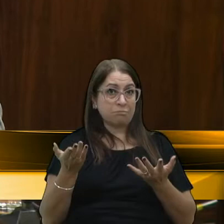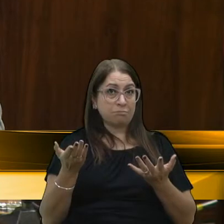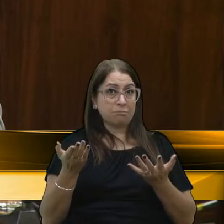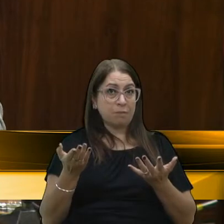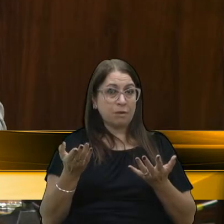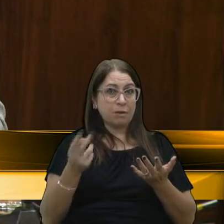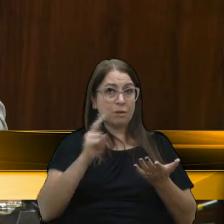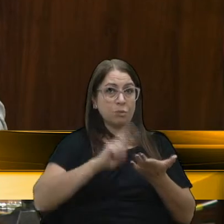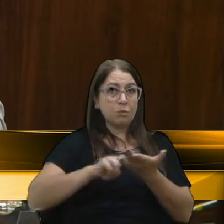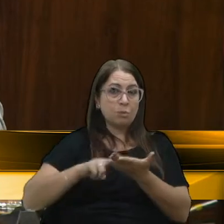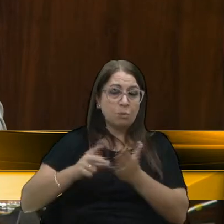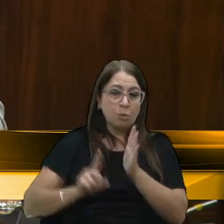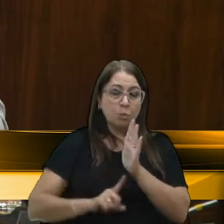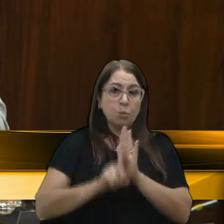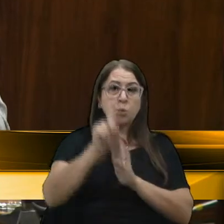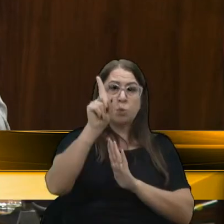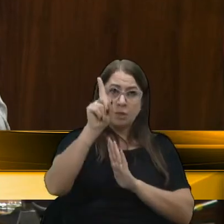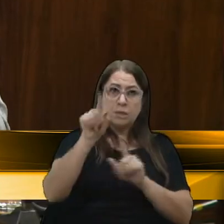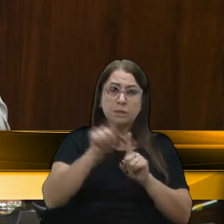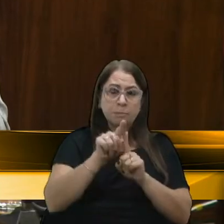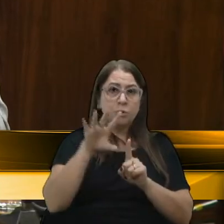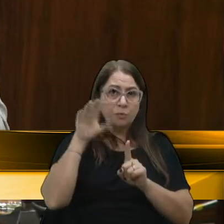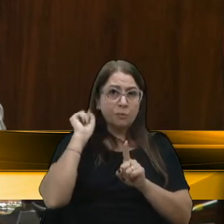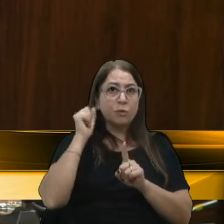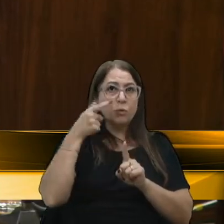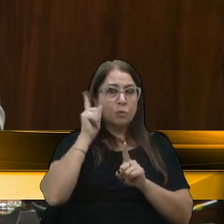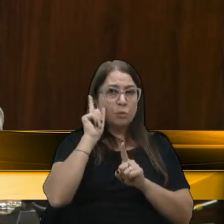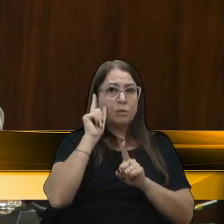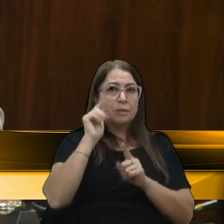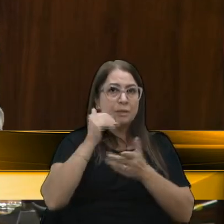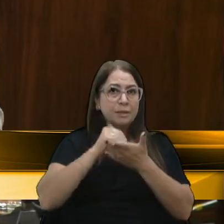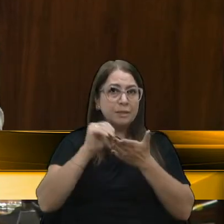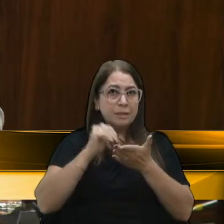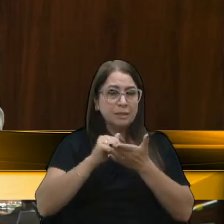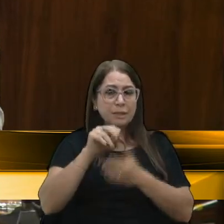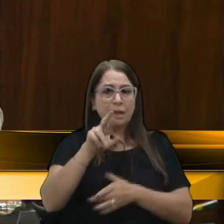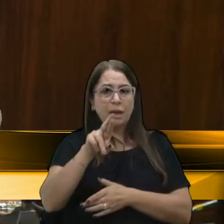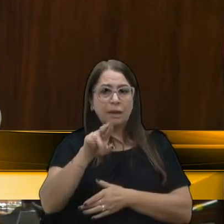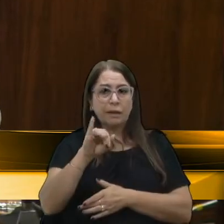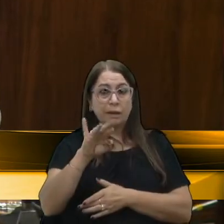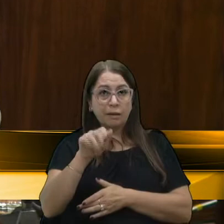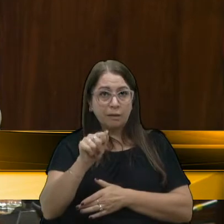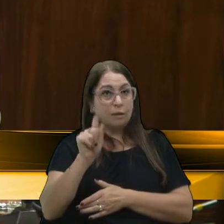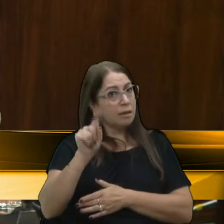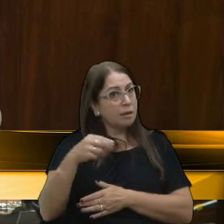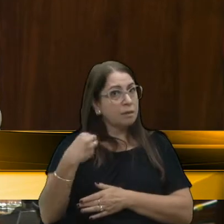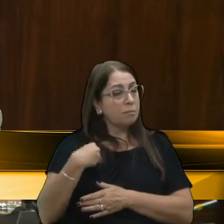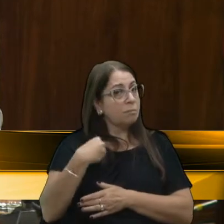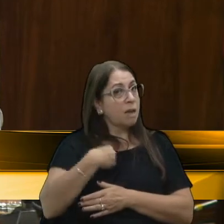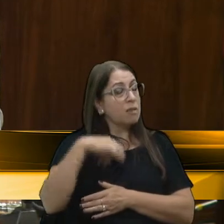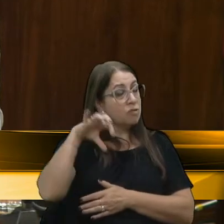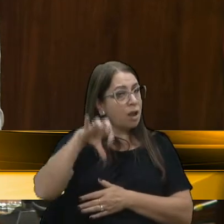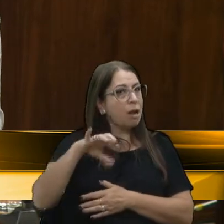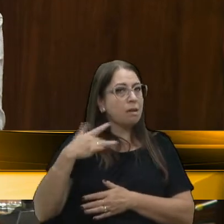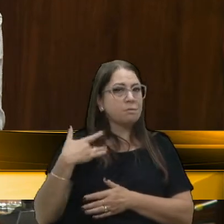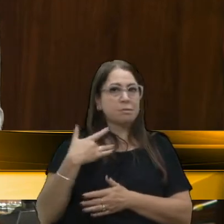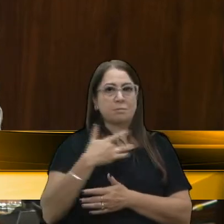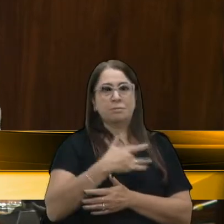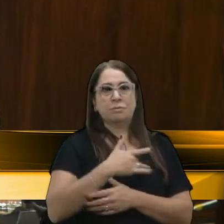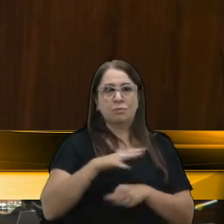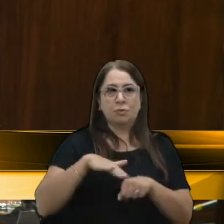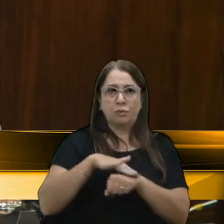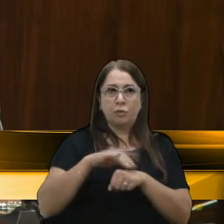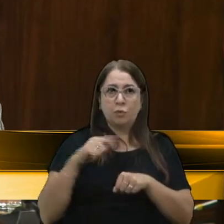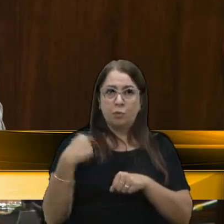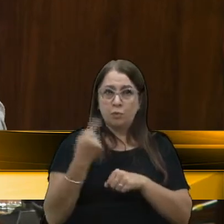internação é mais alto. Eu ouvi atentamente ontem a fala da secretária Arita, que é médica, que é da área da saúde, que conversou com